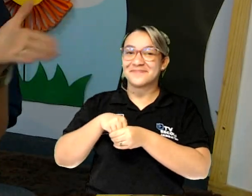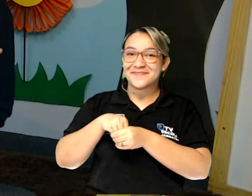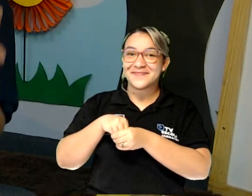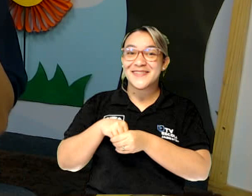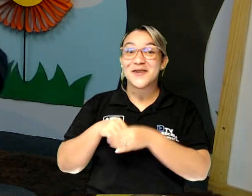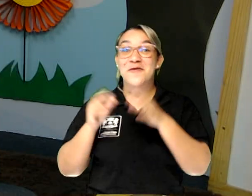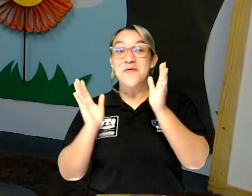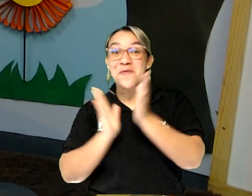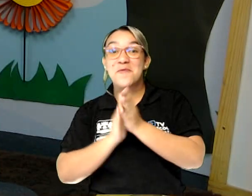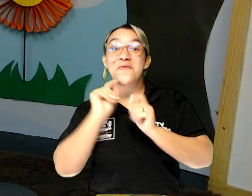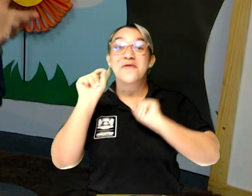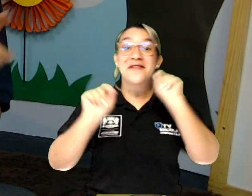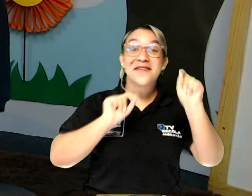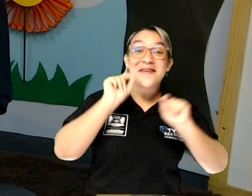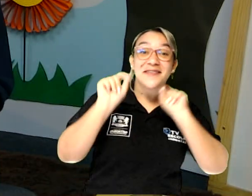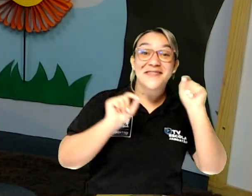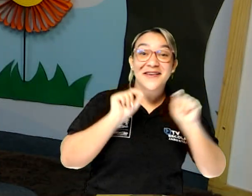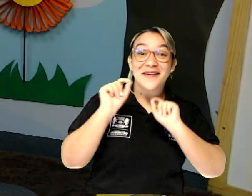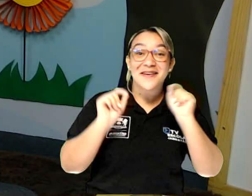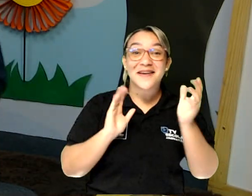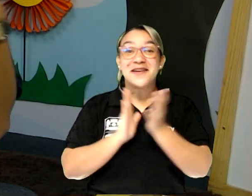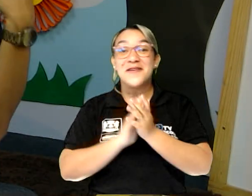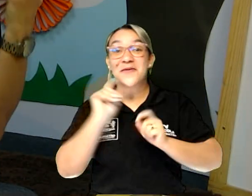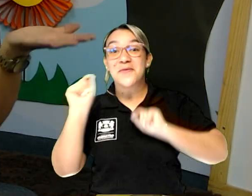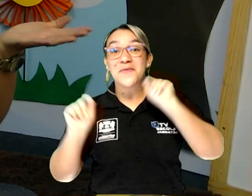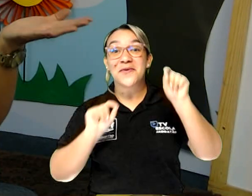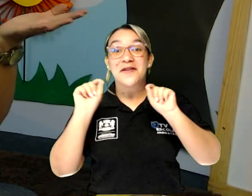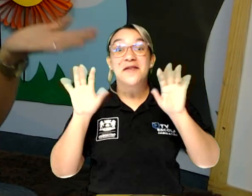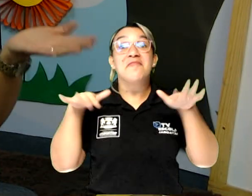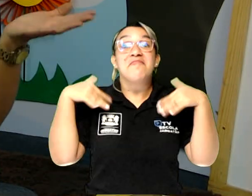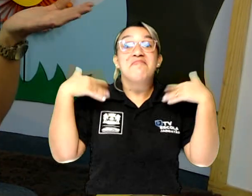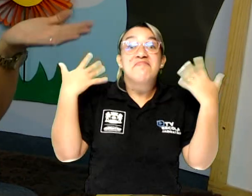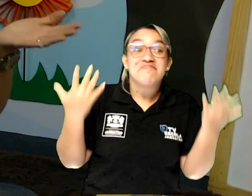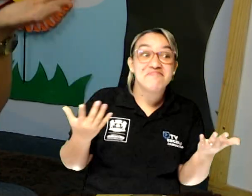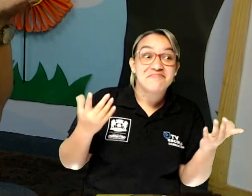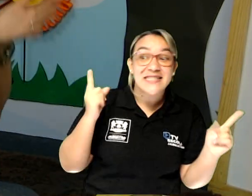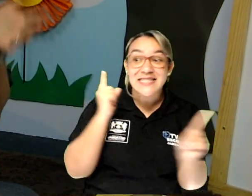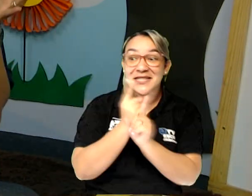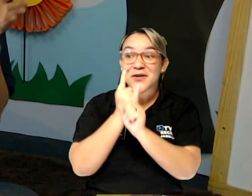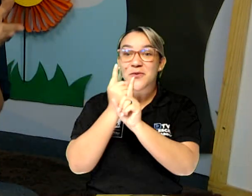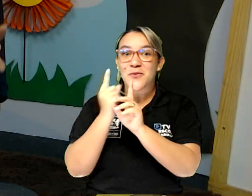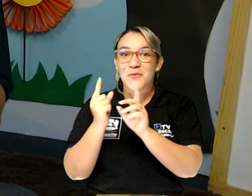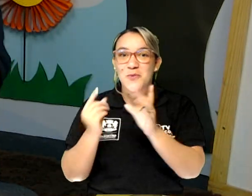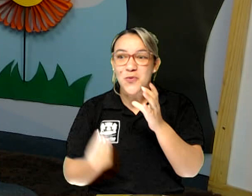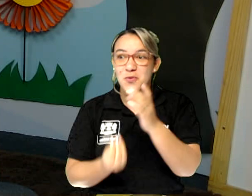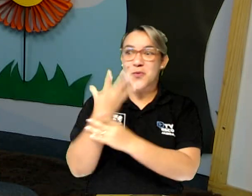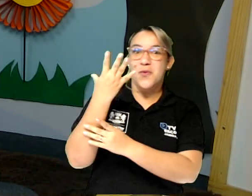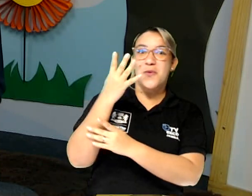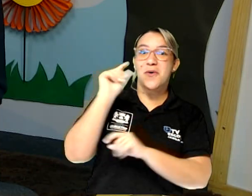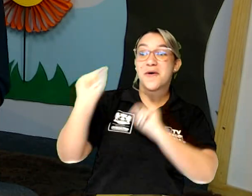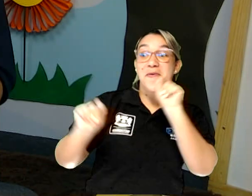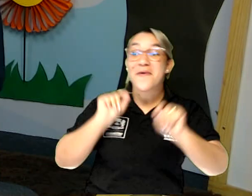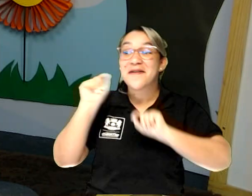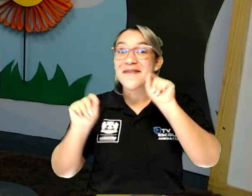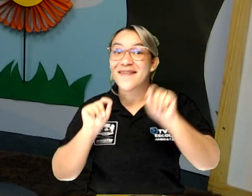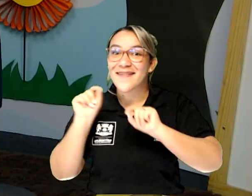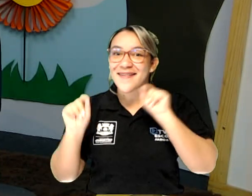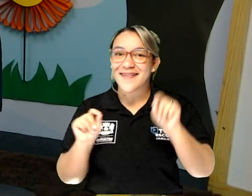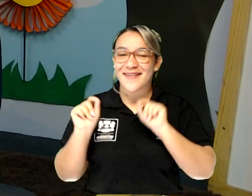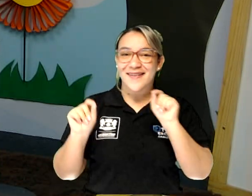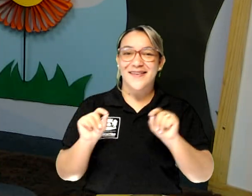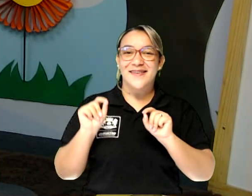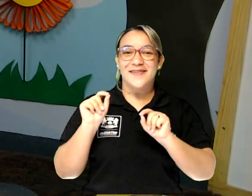O que será? O que será? O que vai aparecer? O que será? O que será?